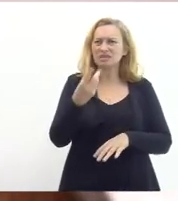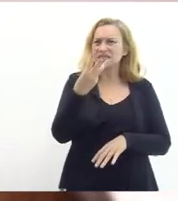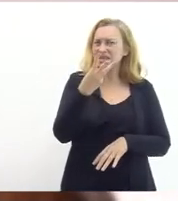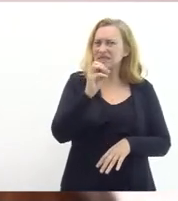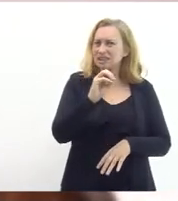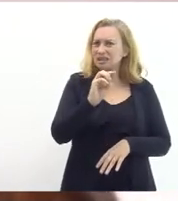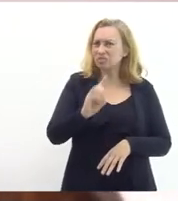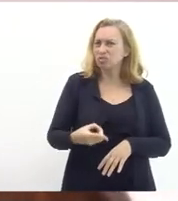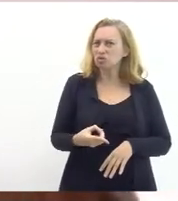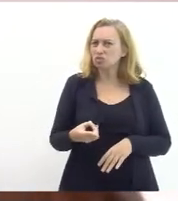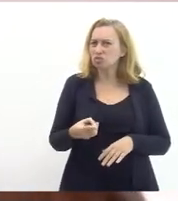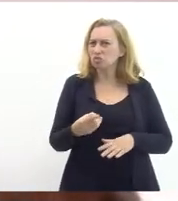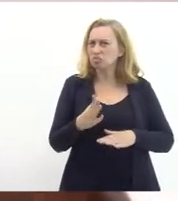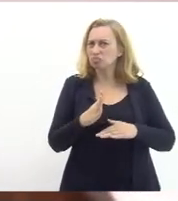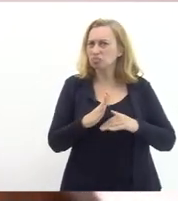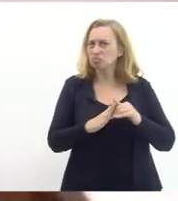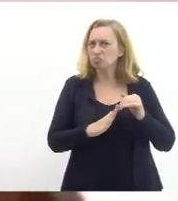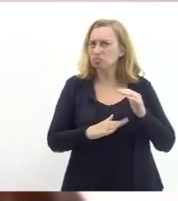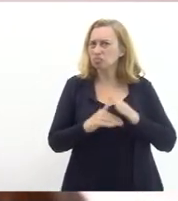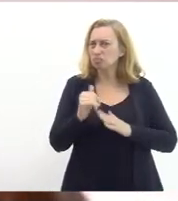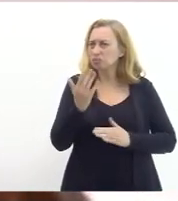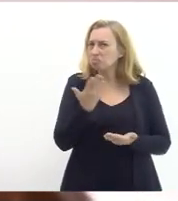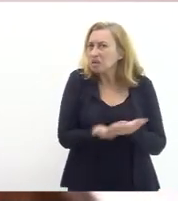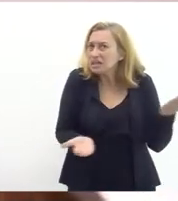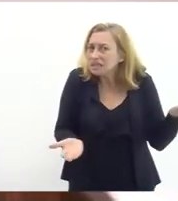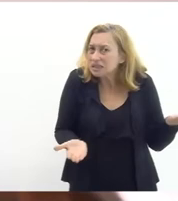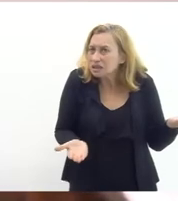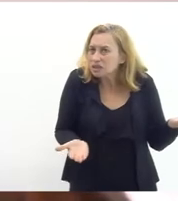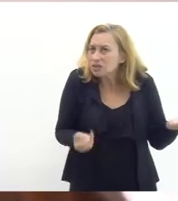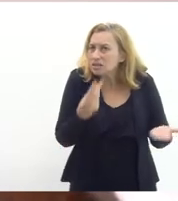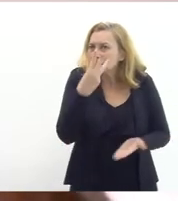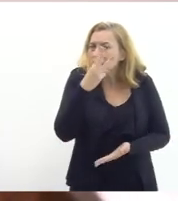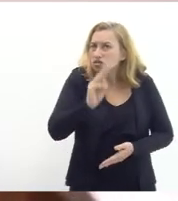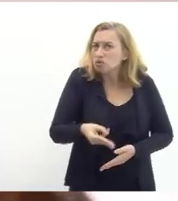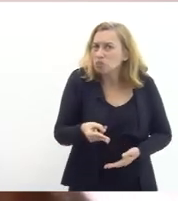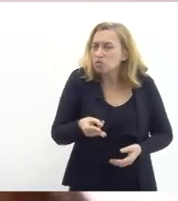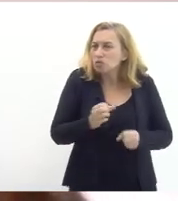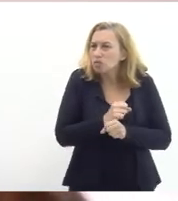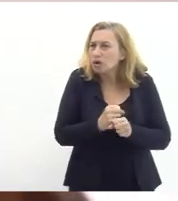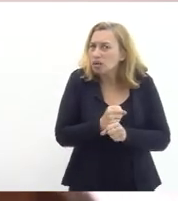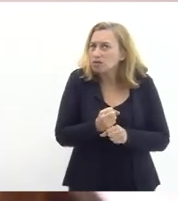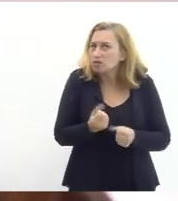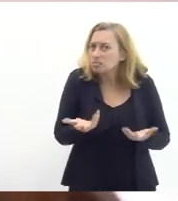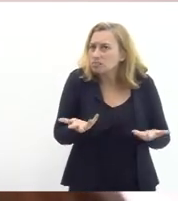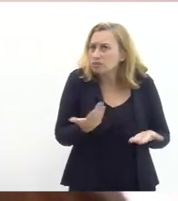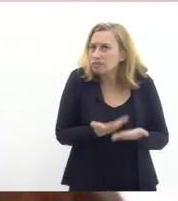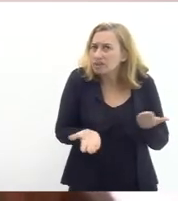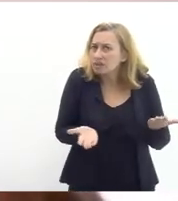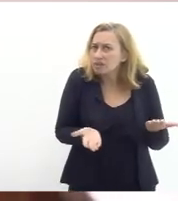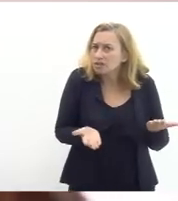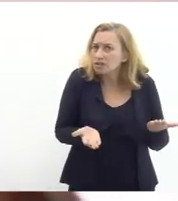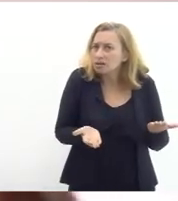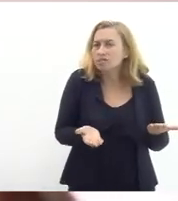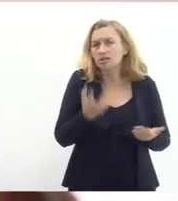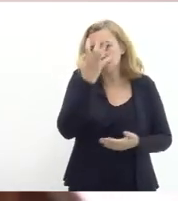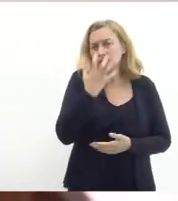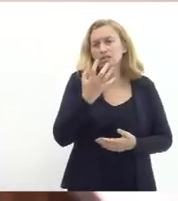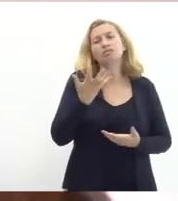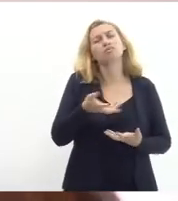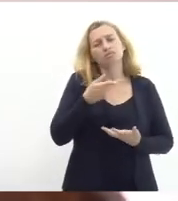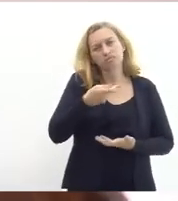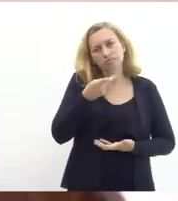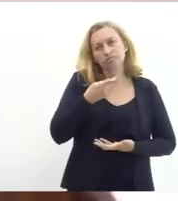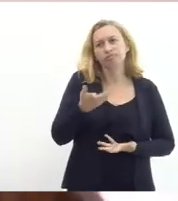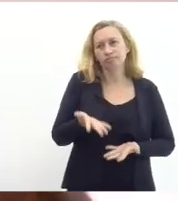30 mil profissionais a média de 3 mil por ano isso é muito sério então eu queria fazer essa manifestação aqui